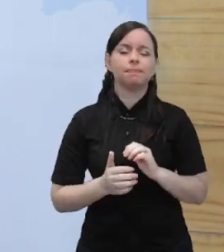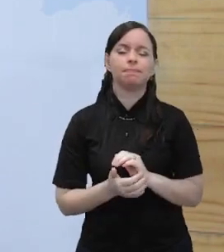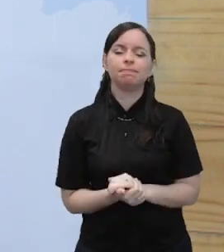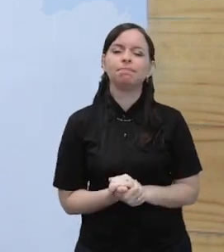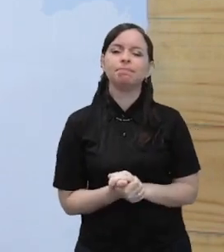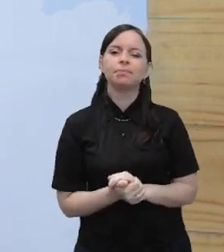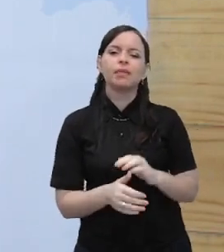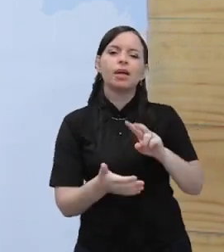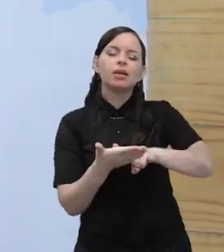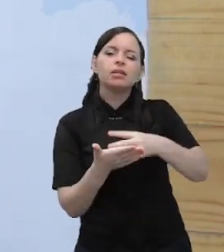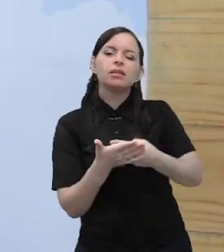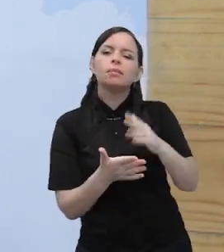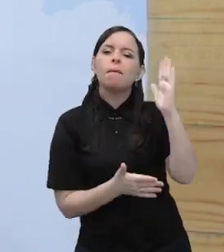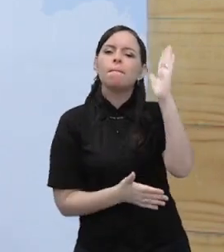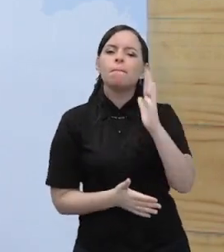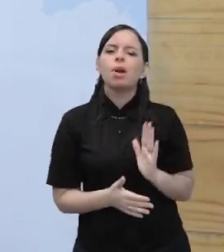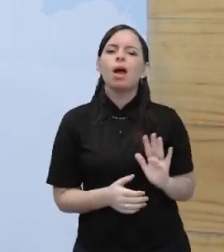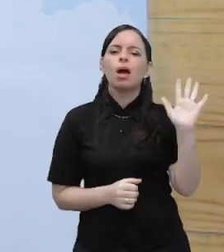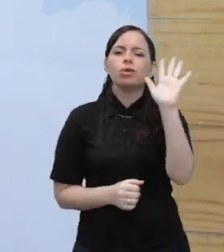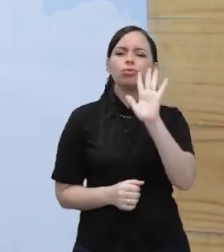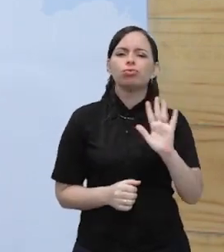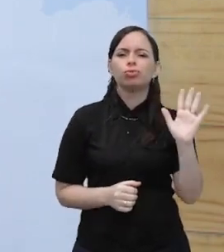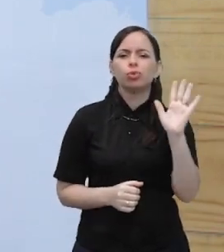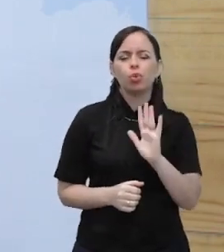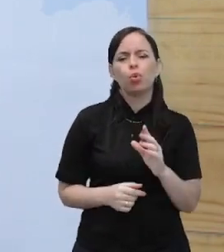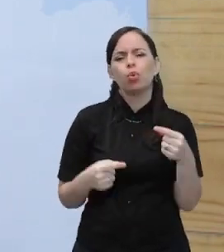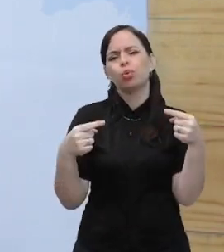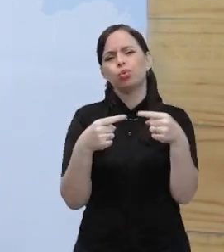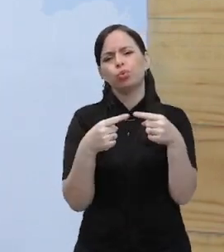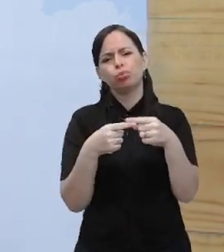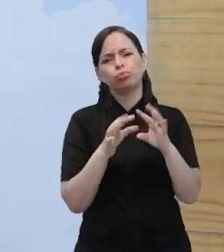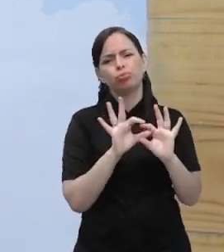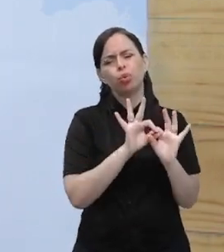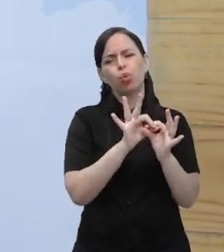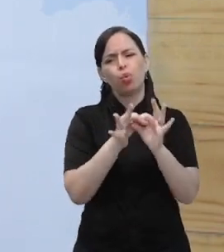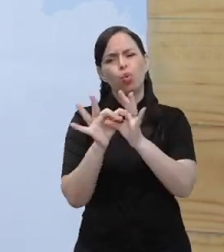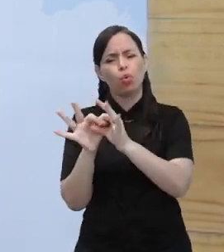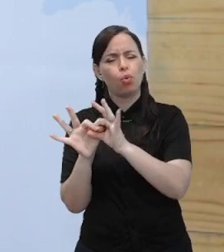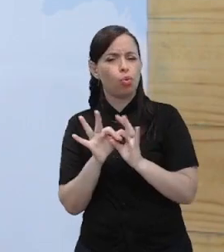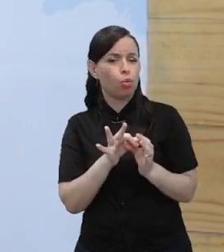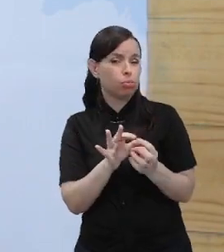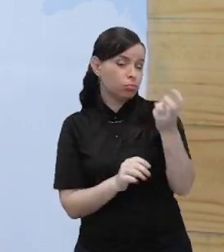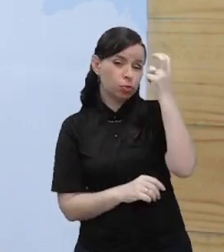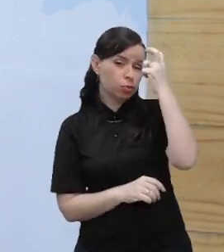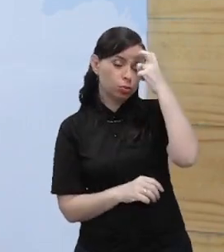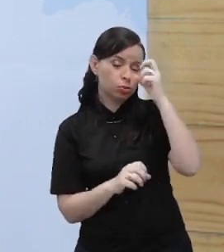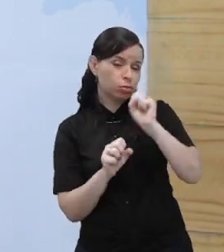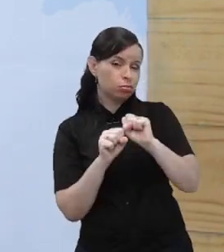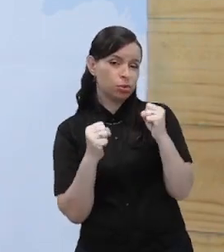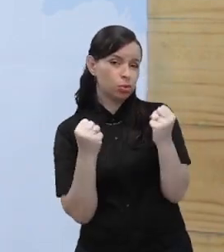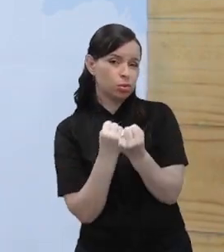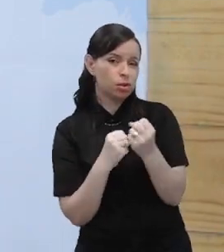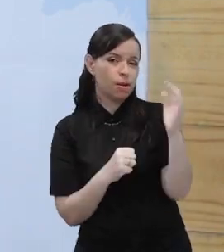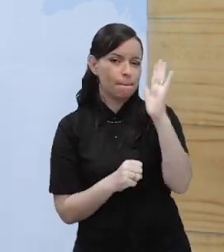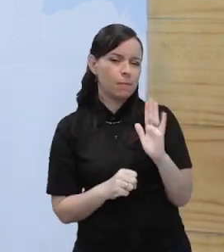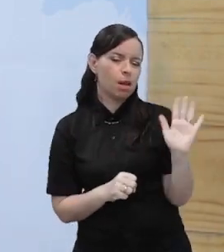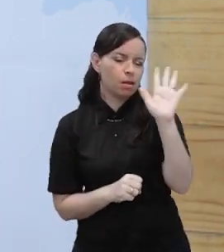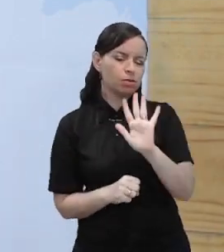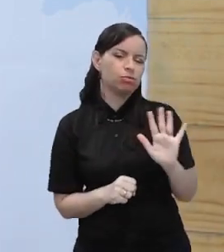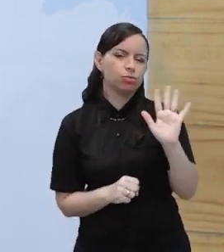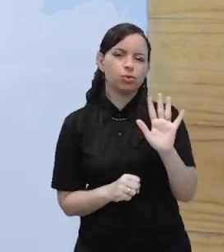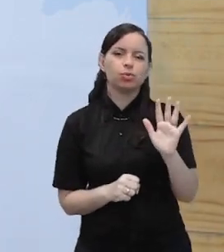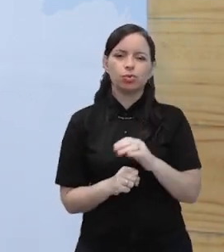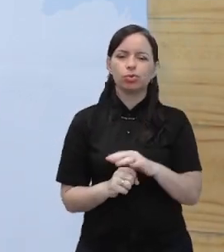Claro, levando em consideração contextos sociais, culturais de cada região do país, mas tem uma influência muito